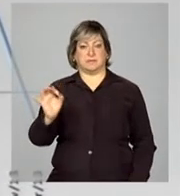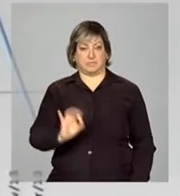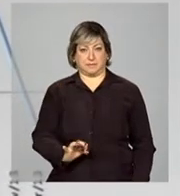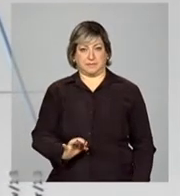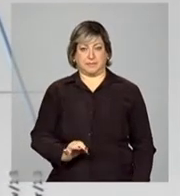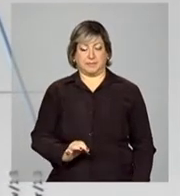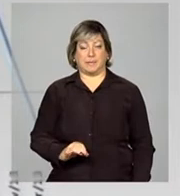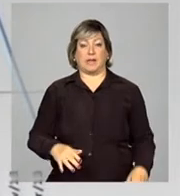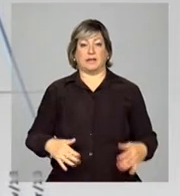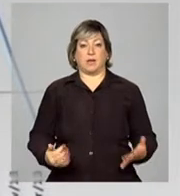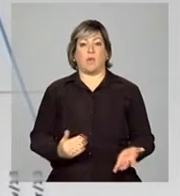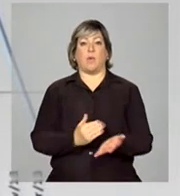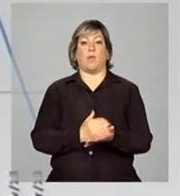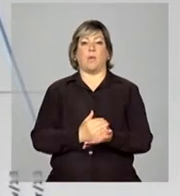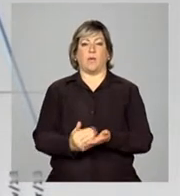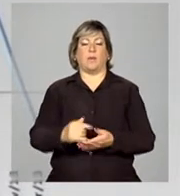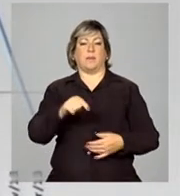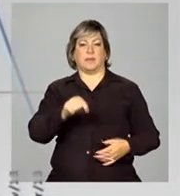em princípio,